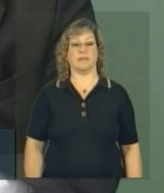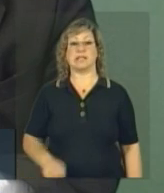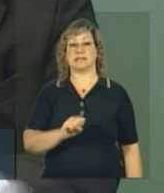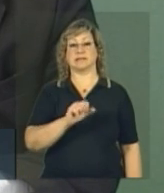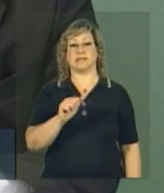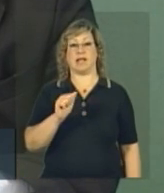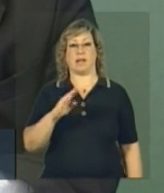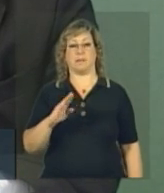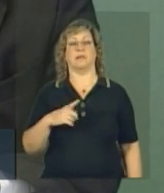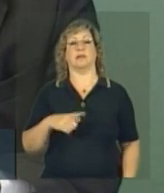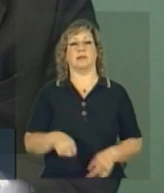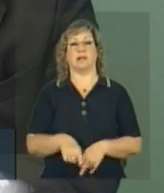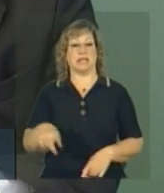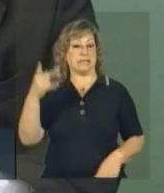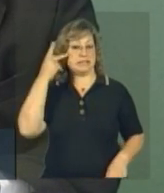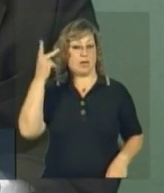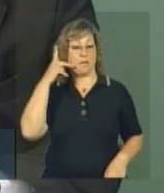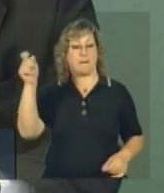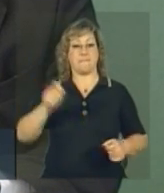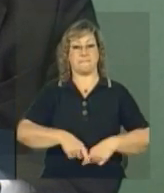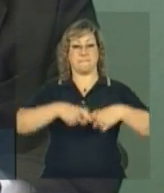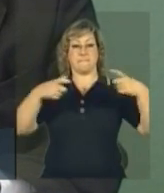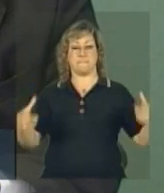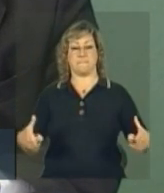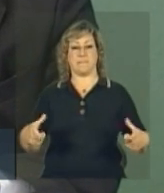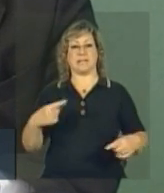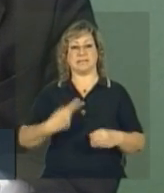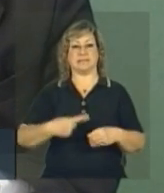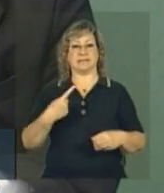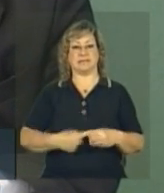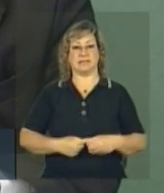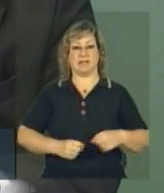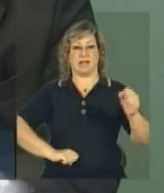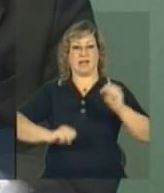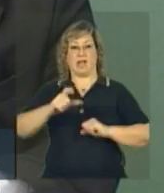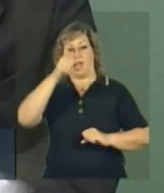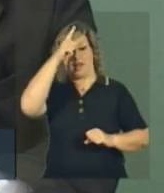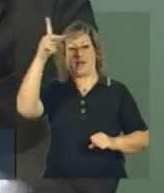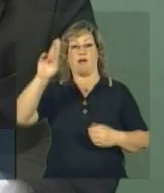São Paulo é a maior cidade industrial da Alemanha, fora da Alemanha.